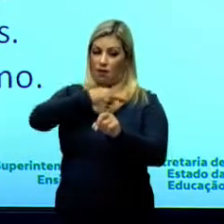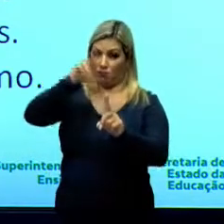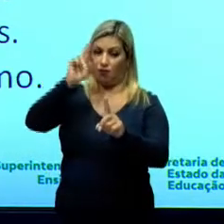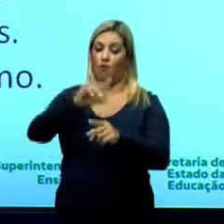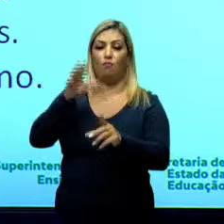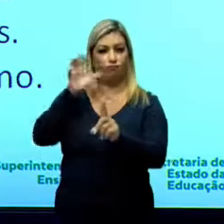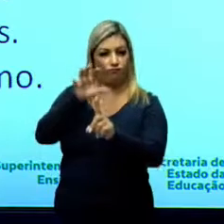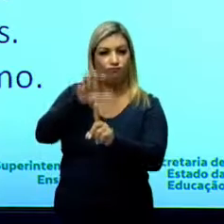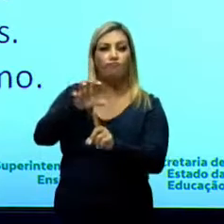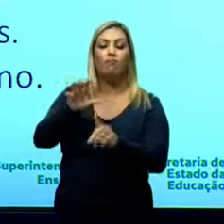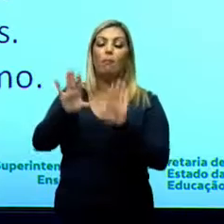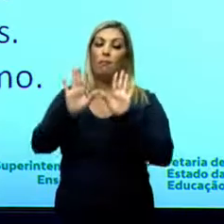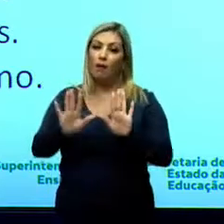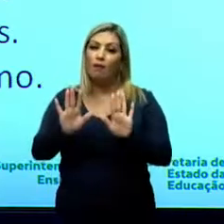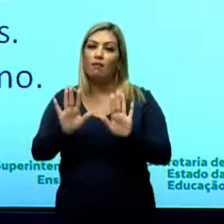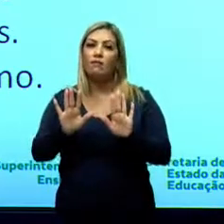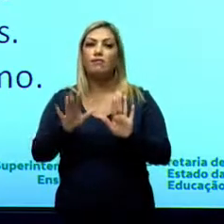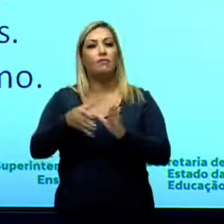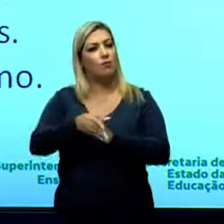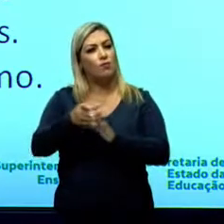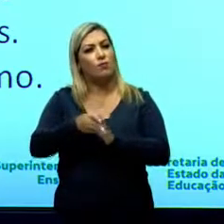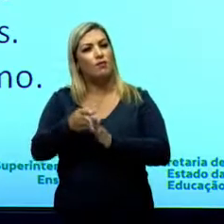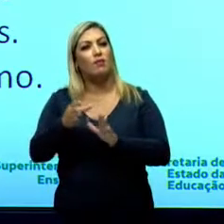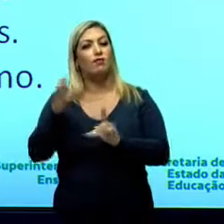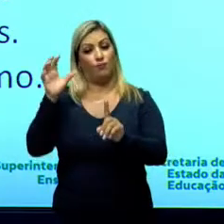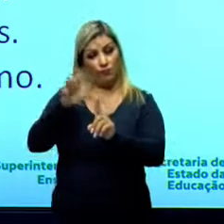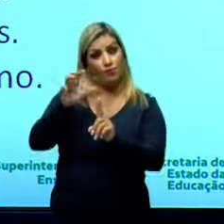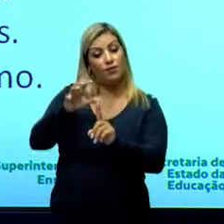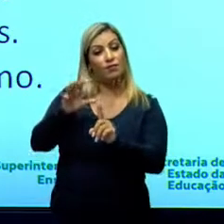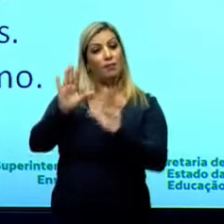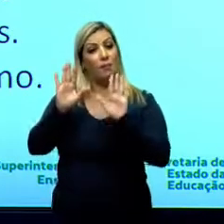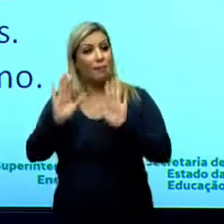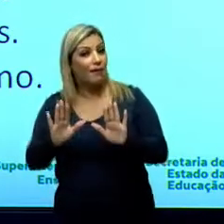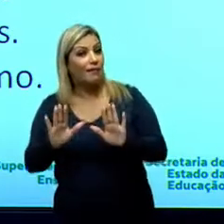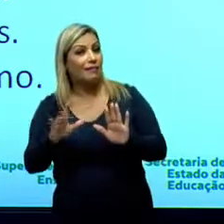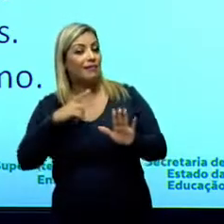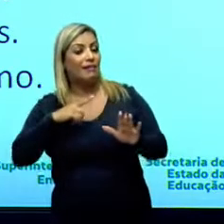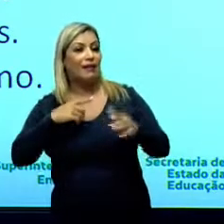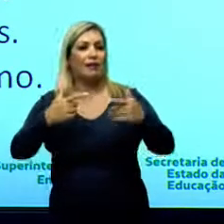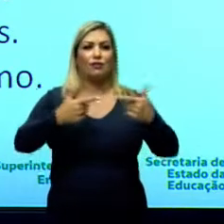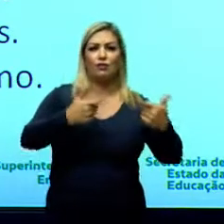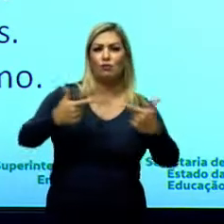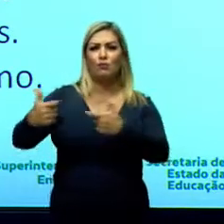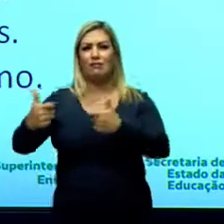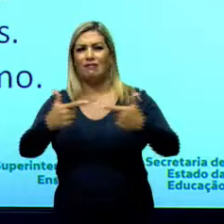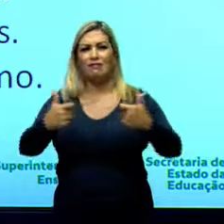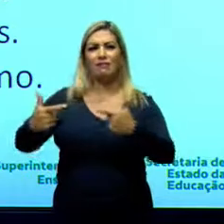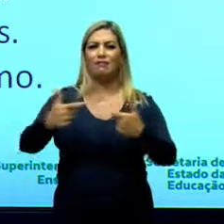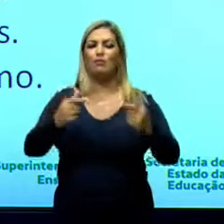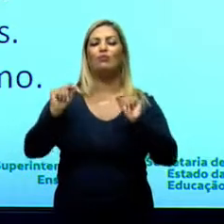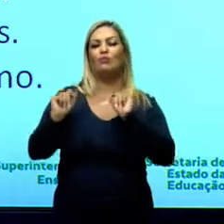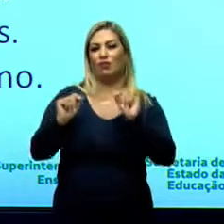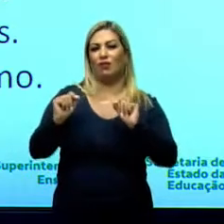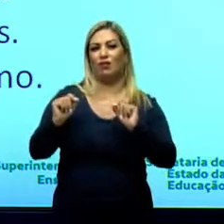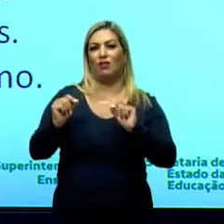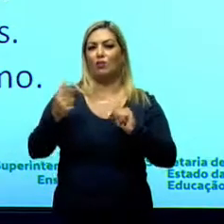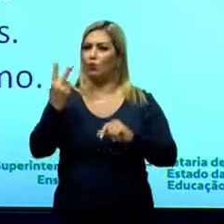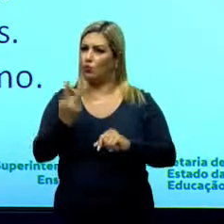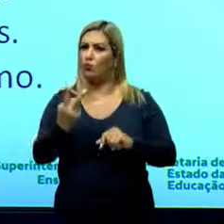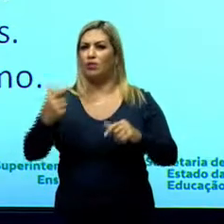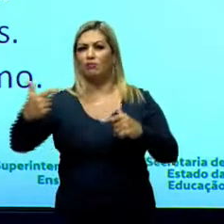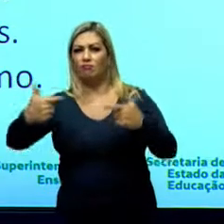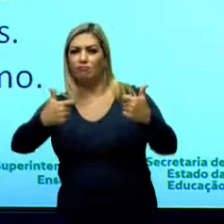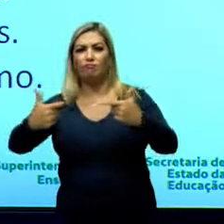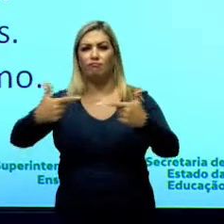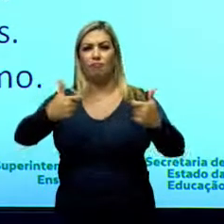conversão religiosa, mas a questão religiosa influencia. Mas eles estão disputando ali, justamente tentando os